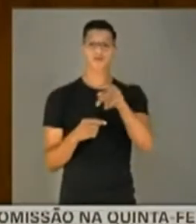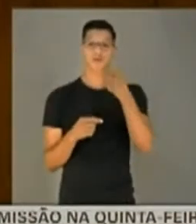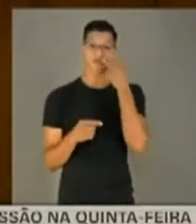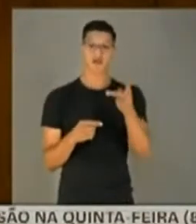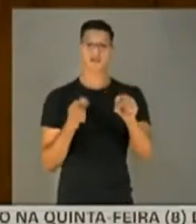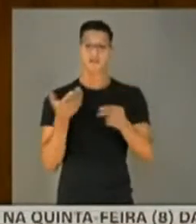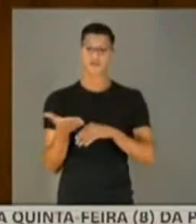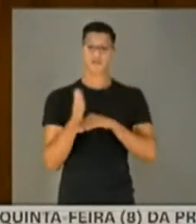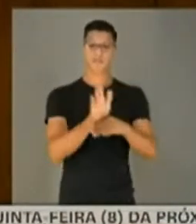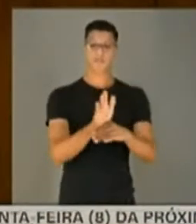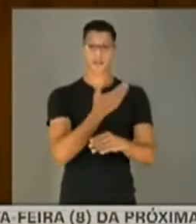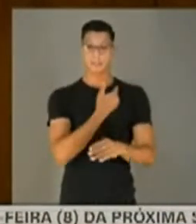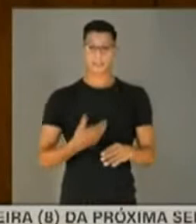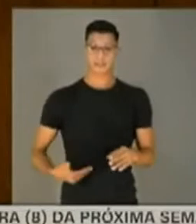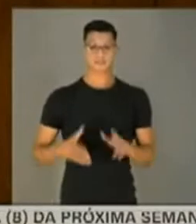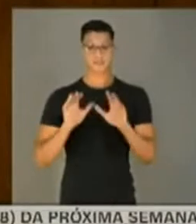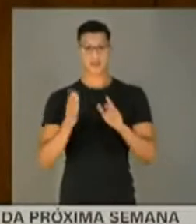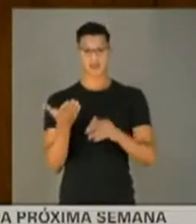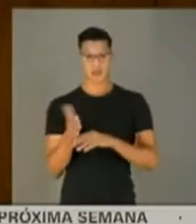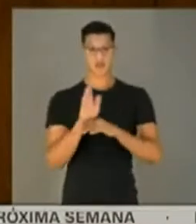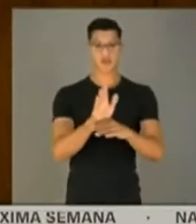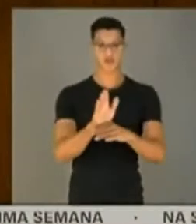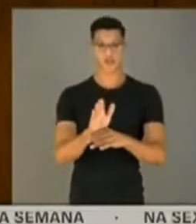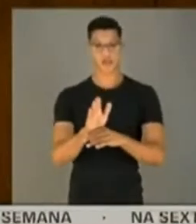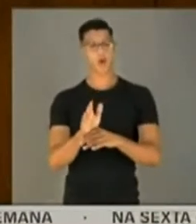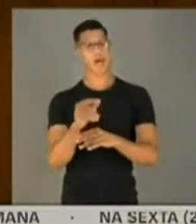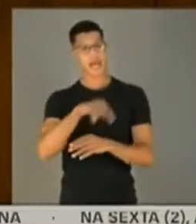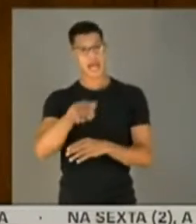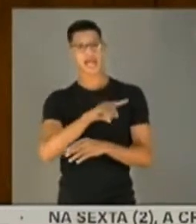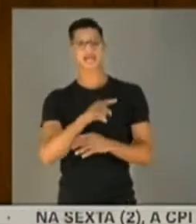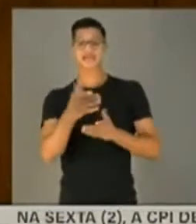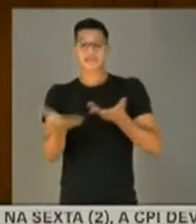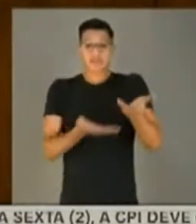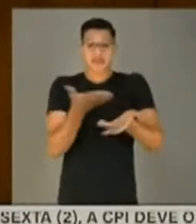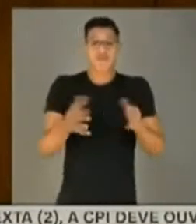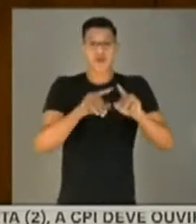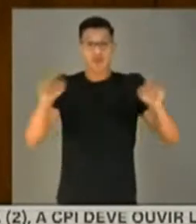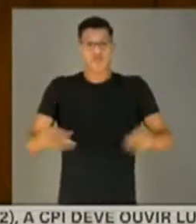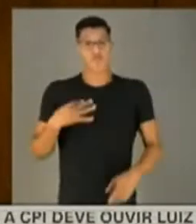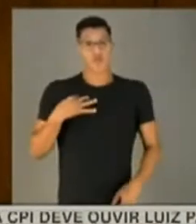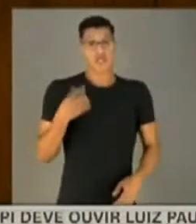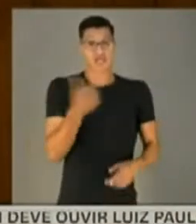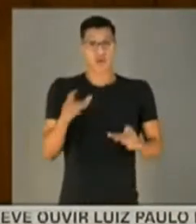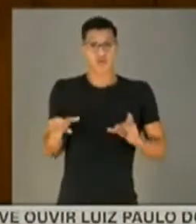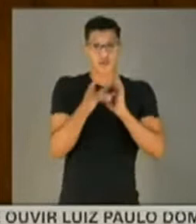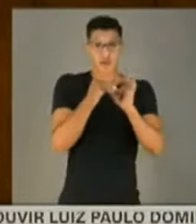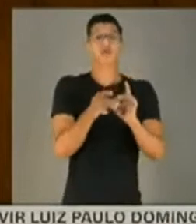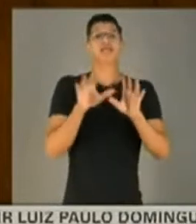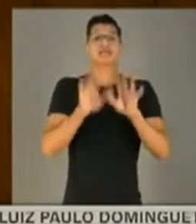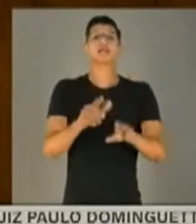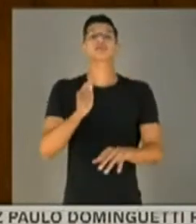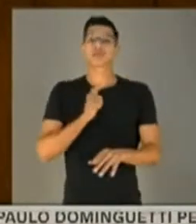fala que contribuiu para o governo, e essa contribuição, ela foi servindo voluntariamente, sem vínculo com a administração, e